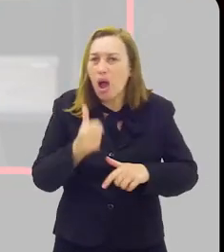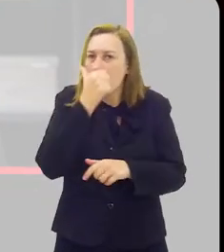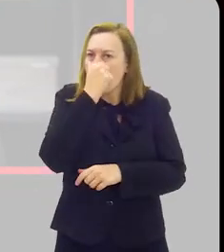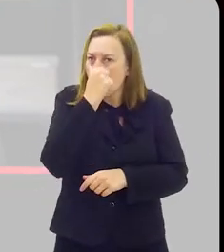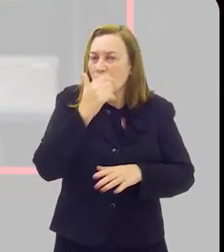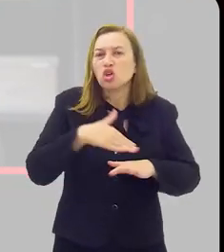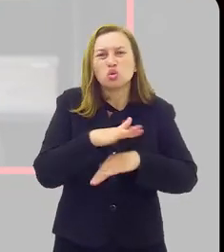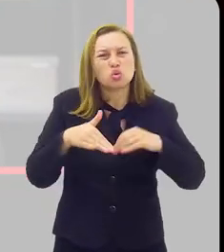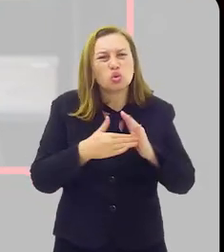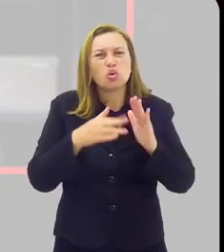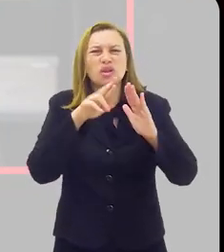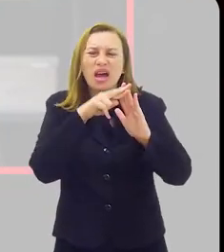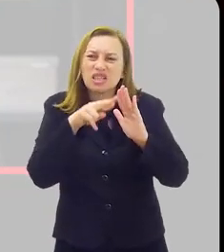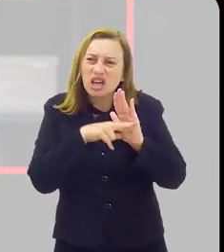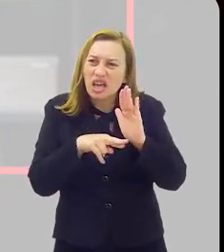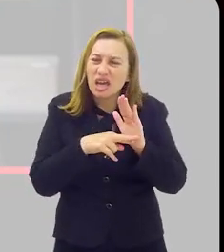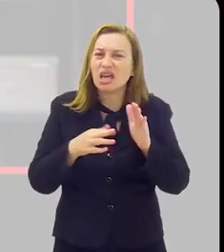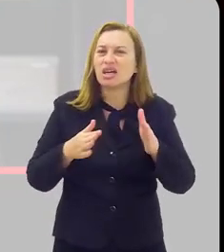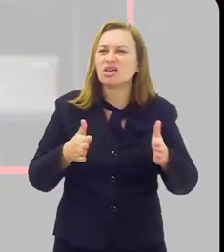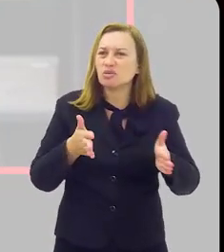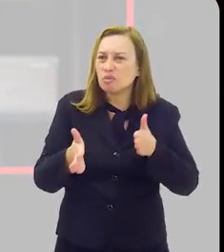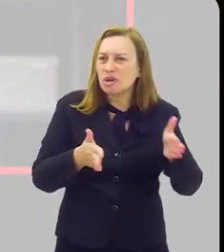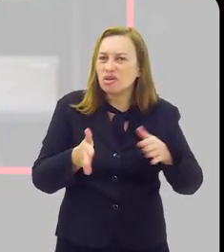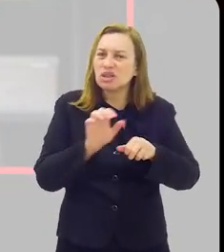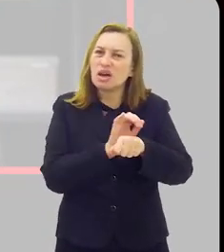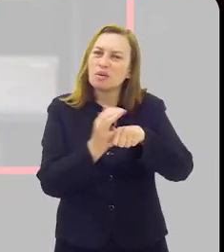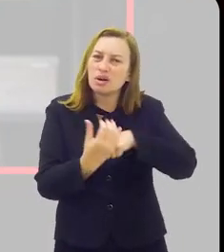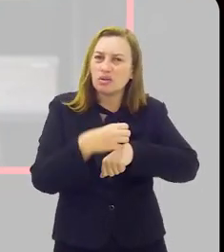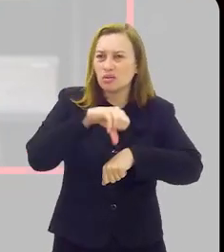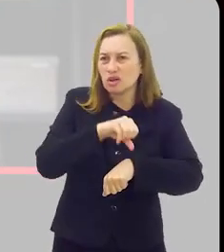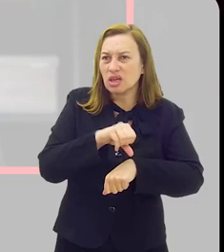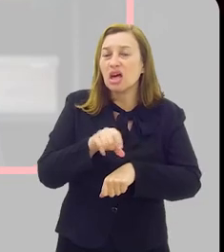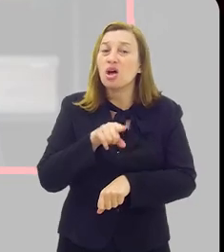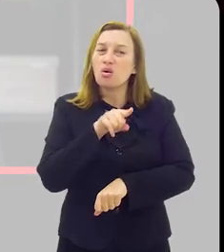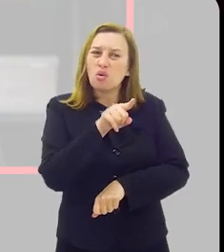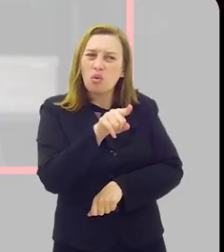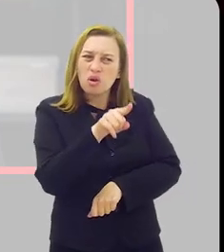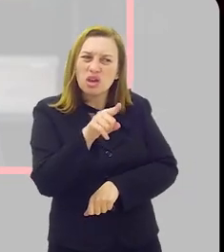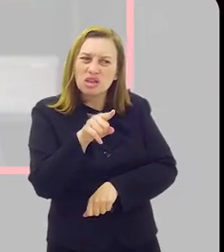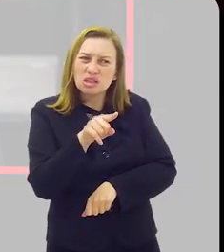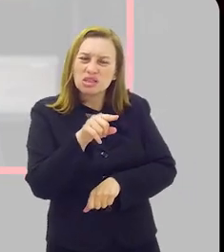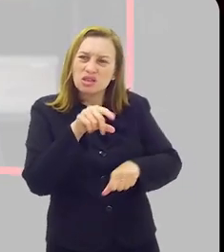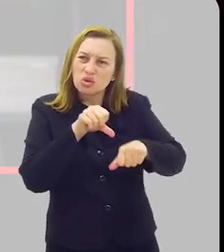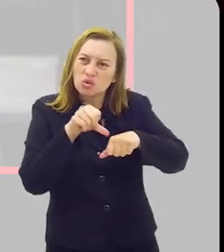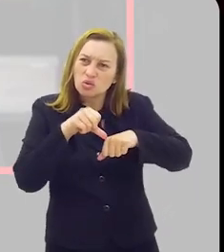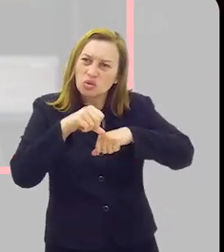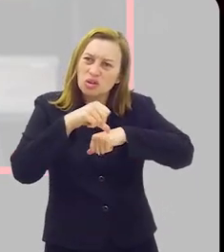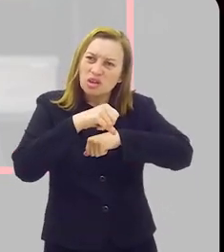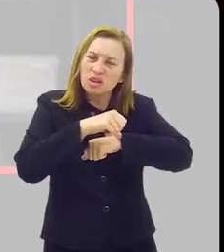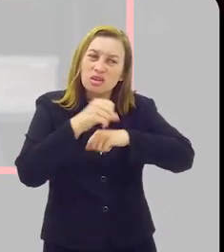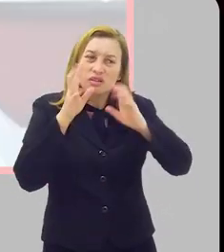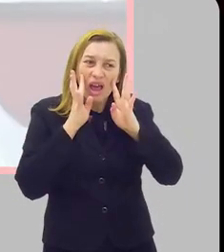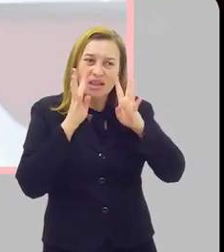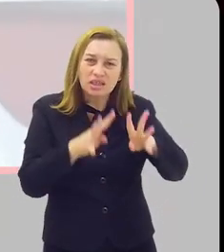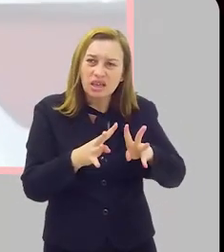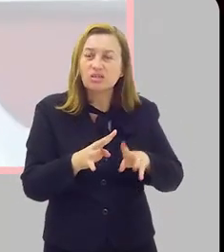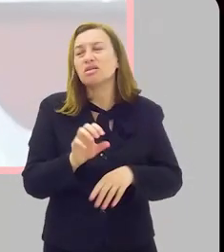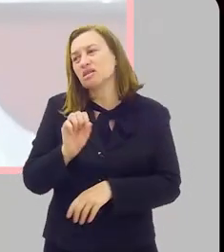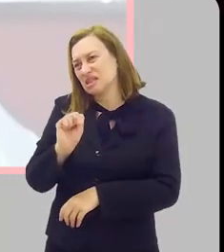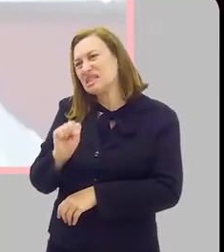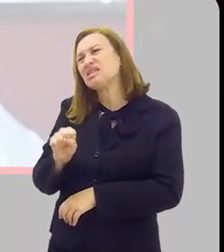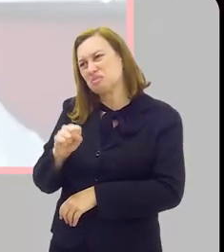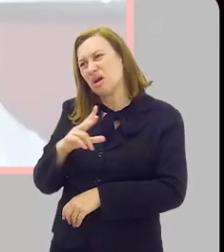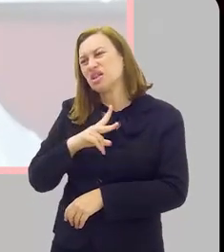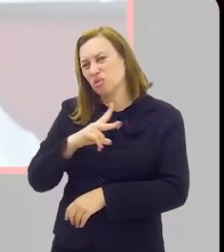aquelas regras que a gente fez durante os anos da pandemia, né? Com essa variante, é preciso estar novamente atento a isso? Sim, eu acho que